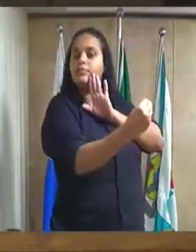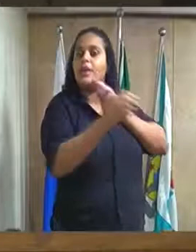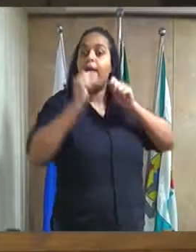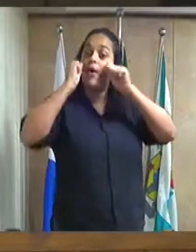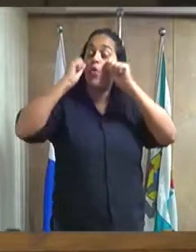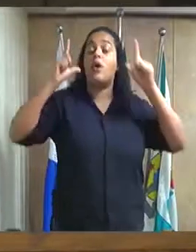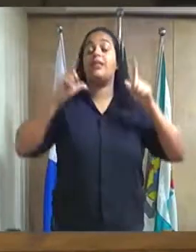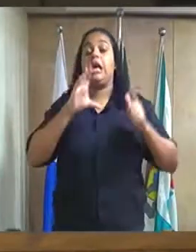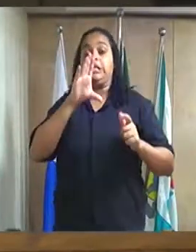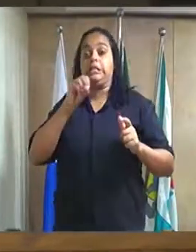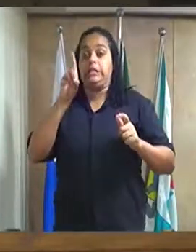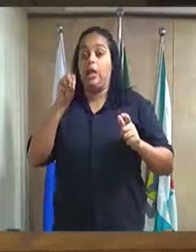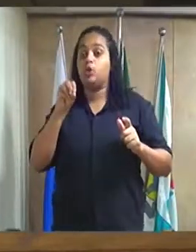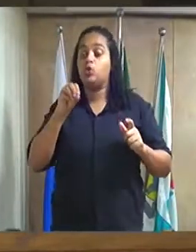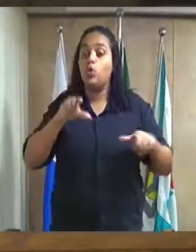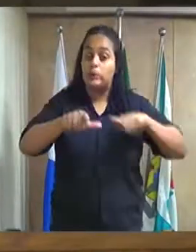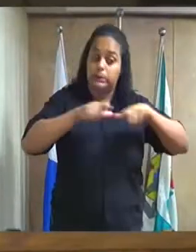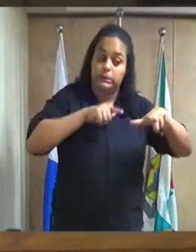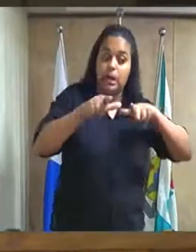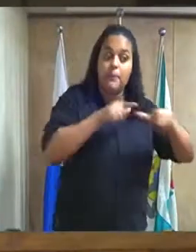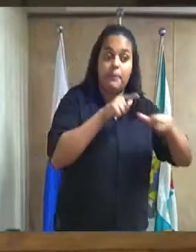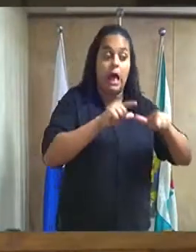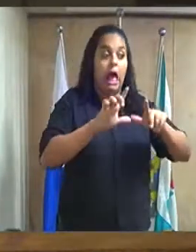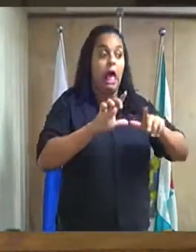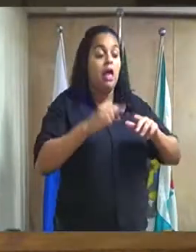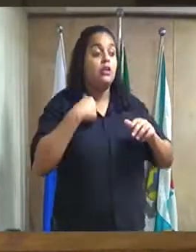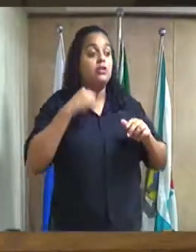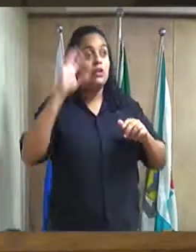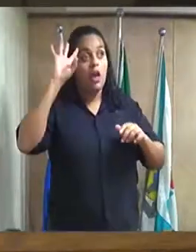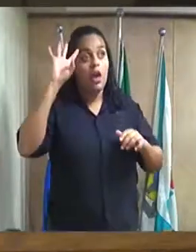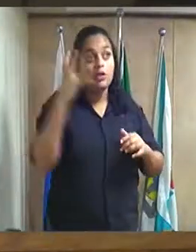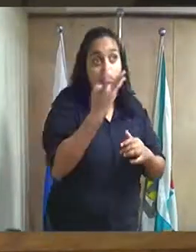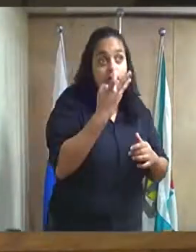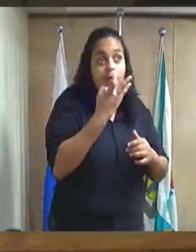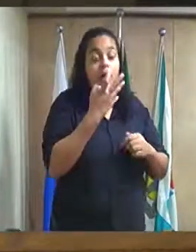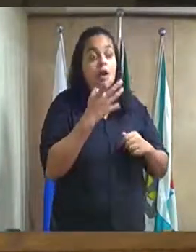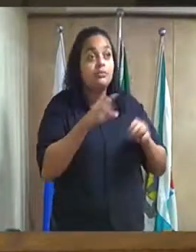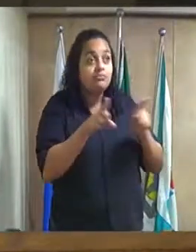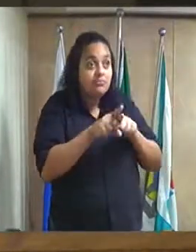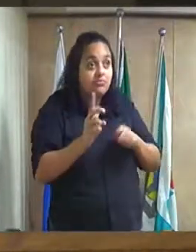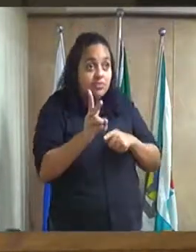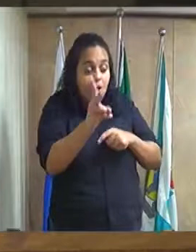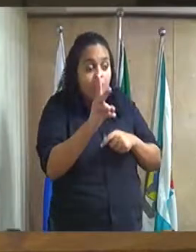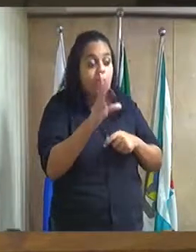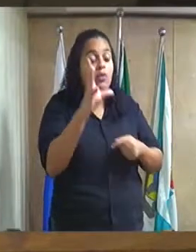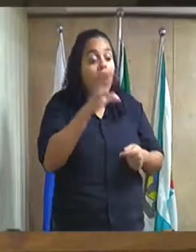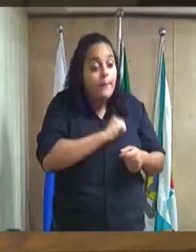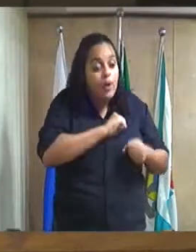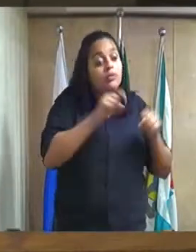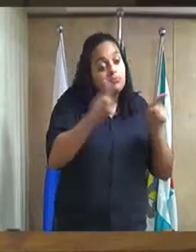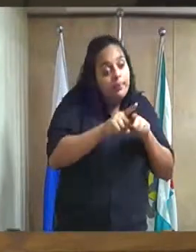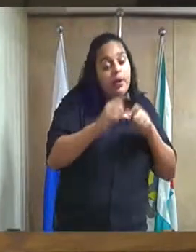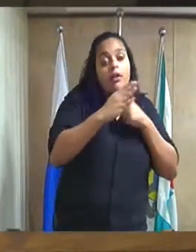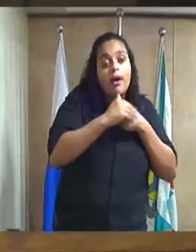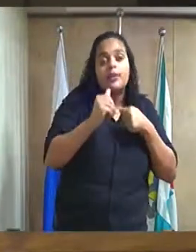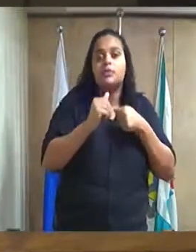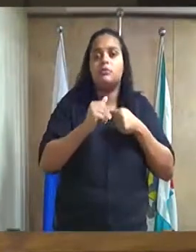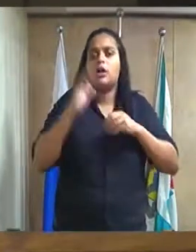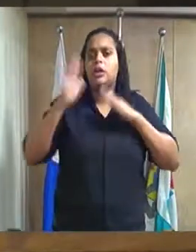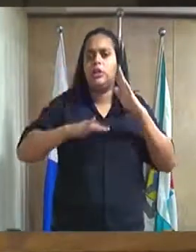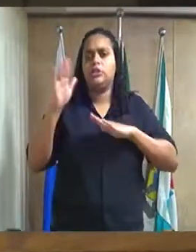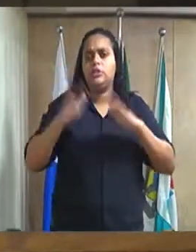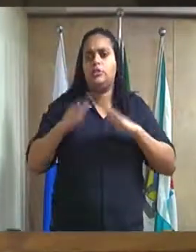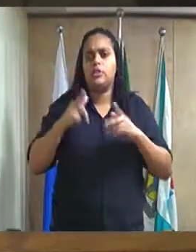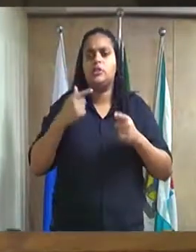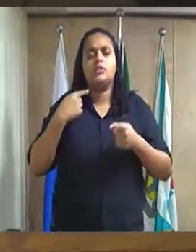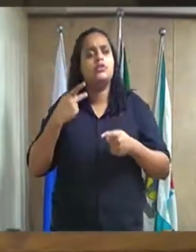cedo, trabalhar e atender a nossa população com muito respeito e muito carinho. As vezes, quando eu falei